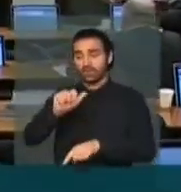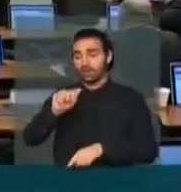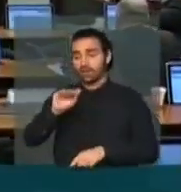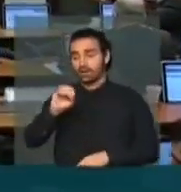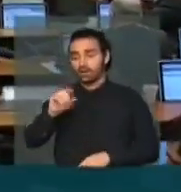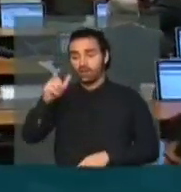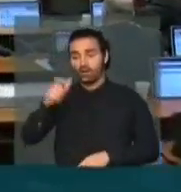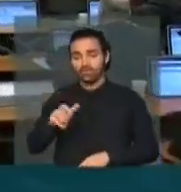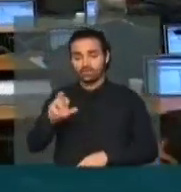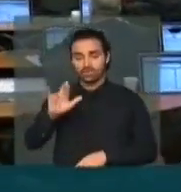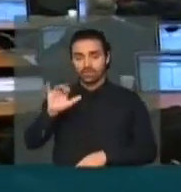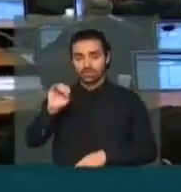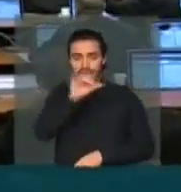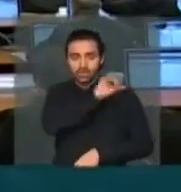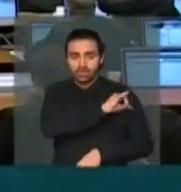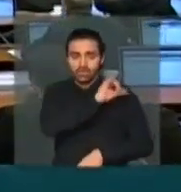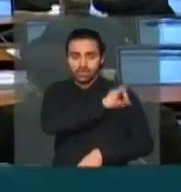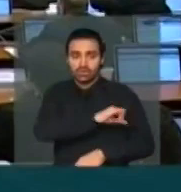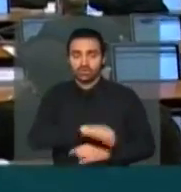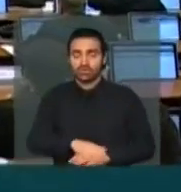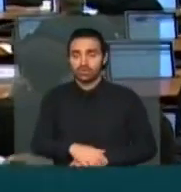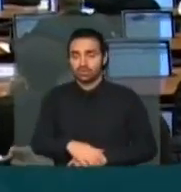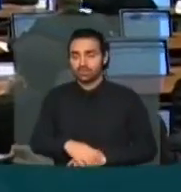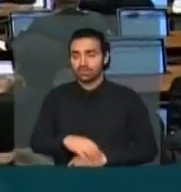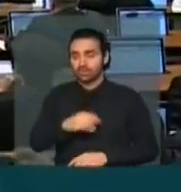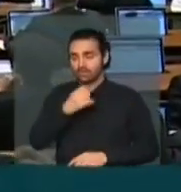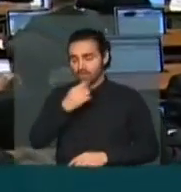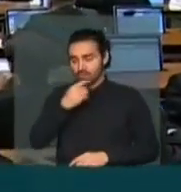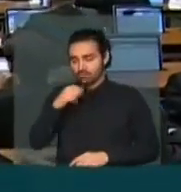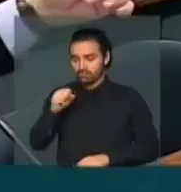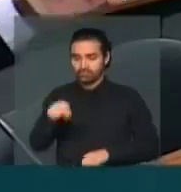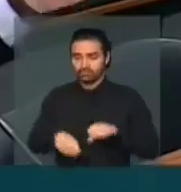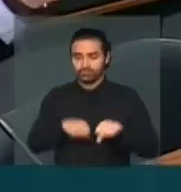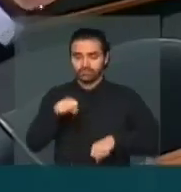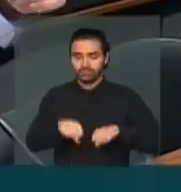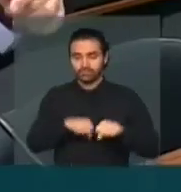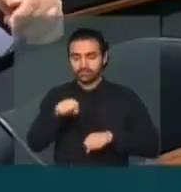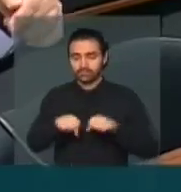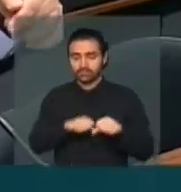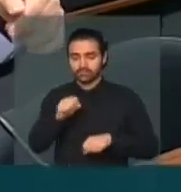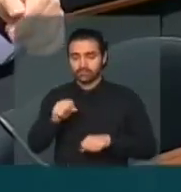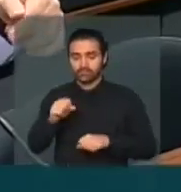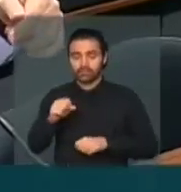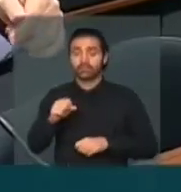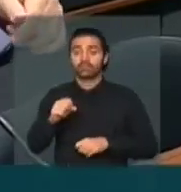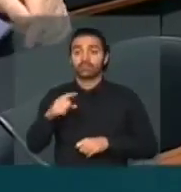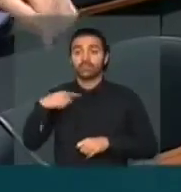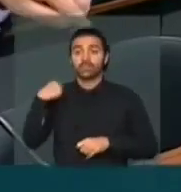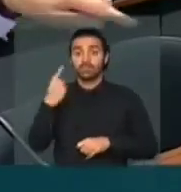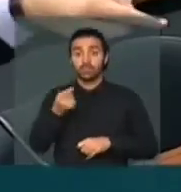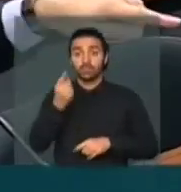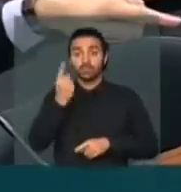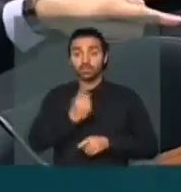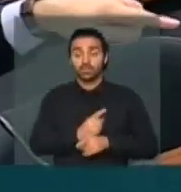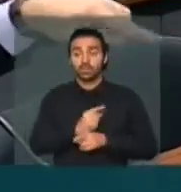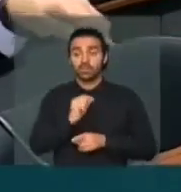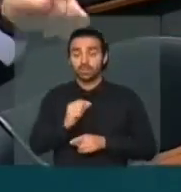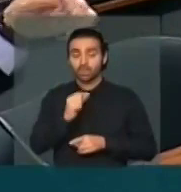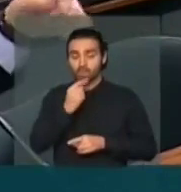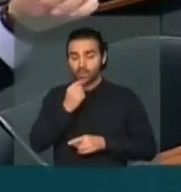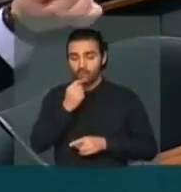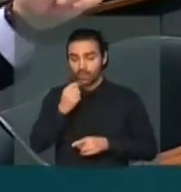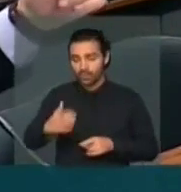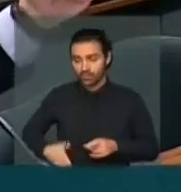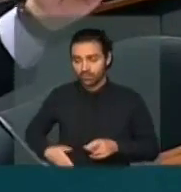Rio de Janeiro? O senhor tinha andando na bicicleta, depois veio-se a saber que o criminoso tinha